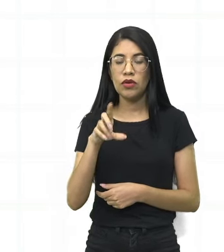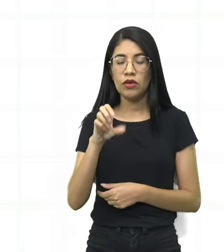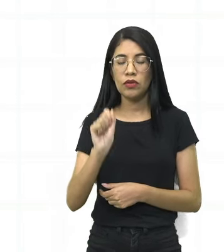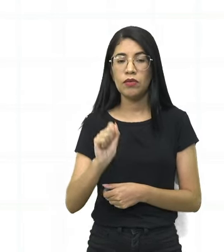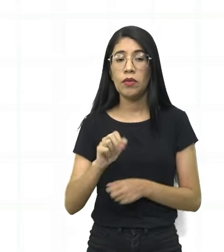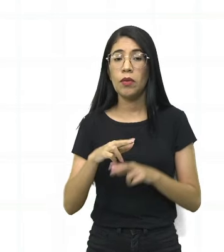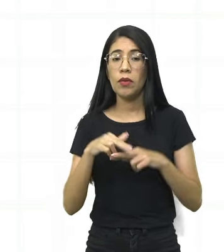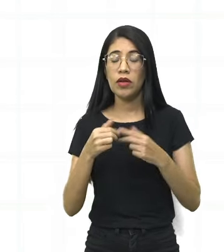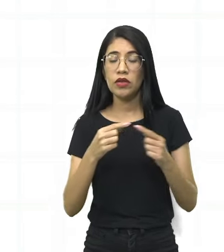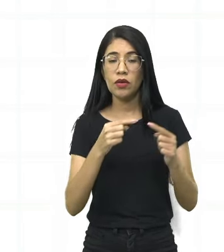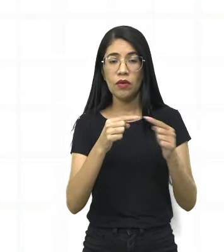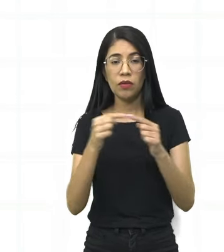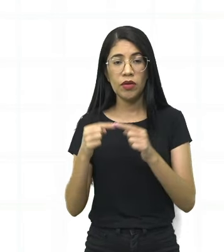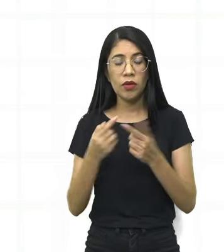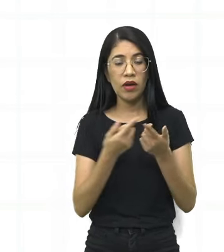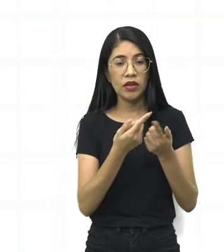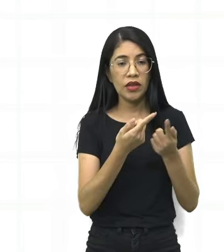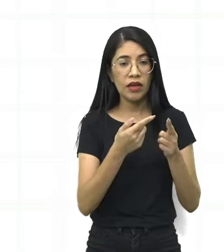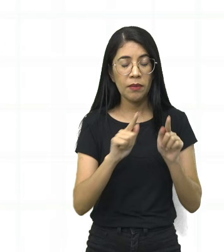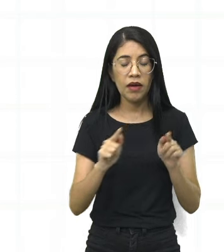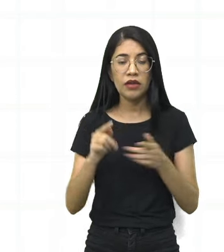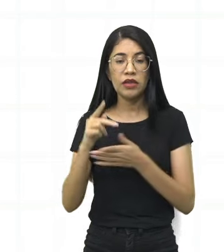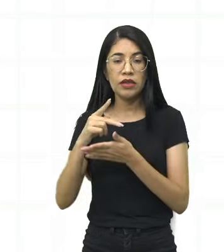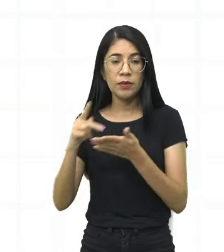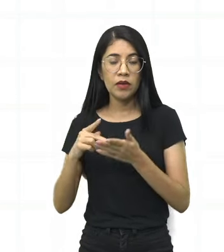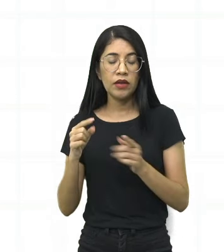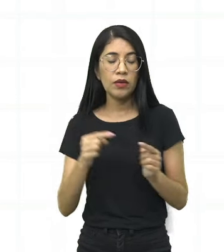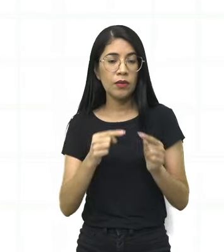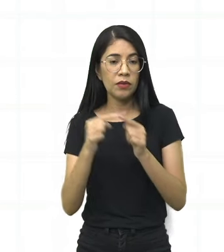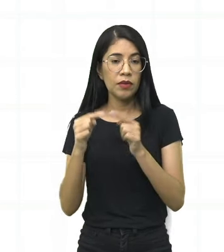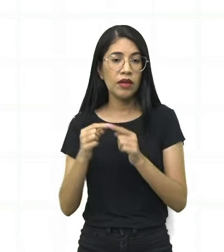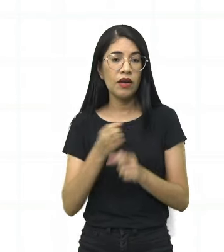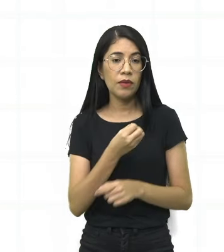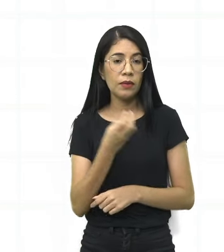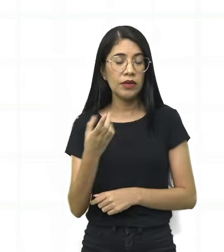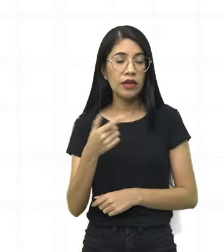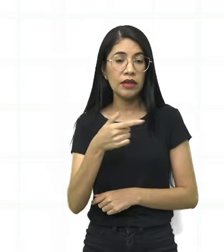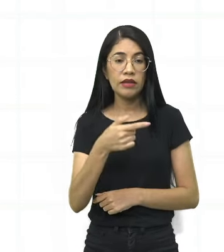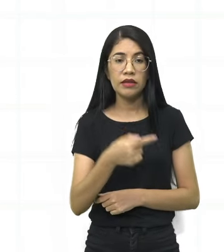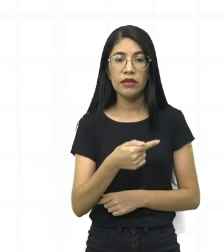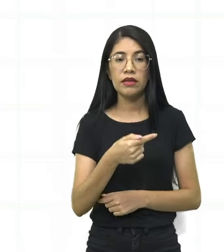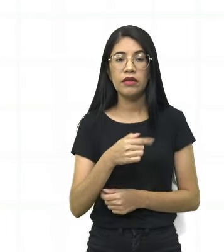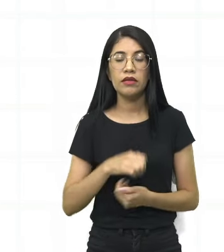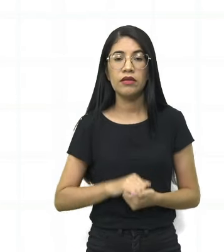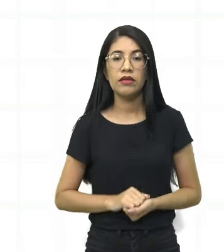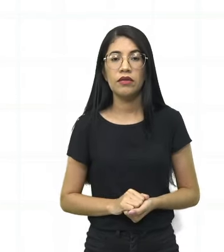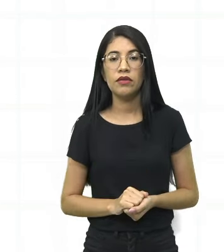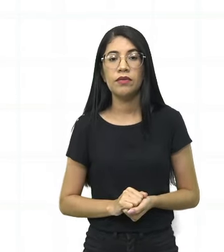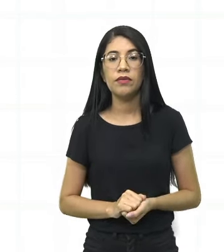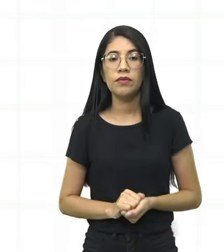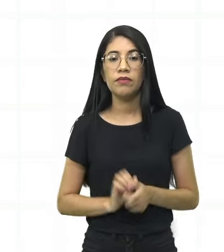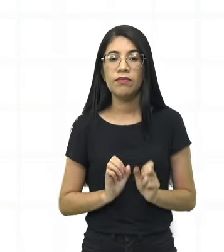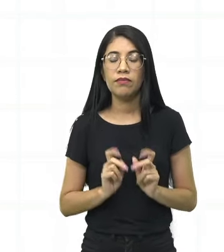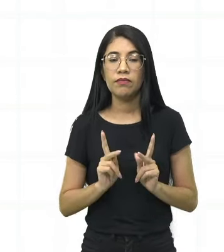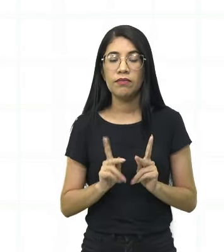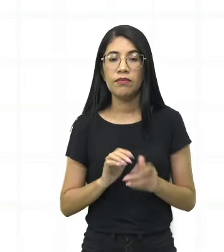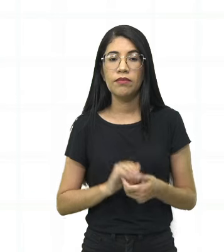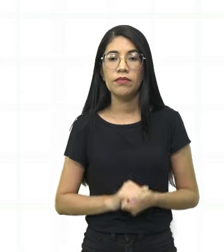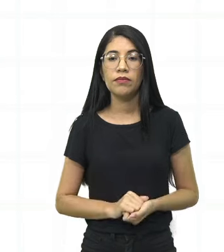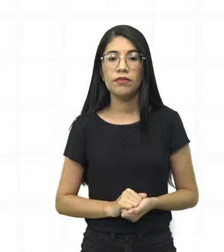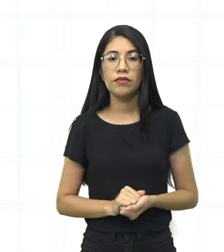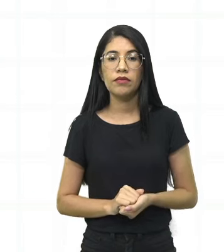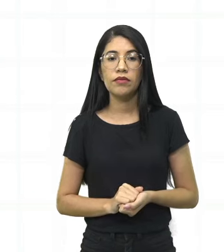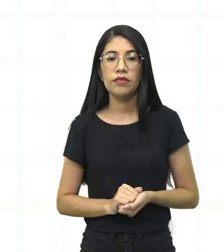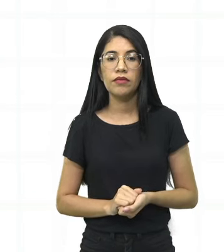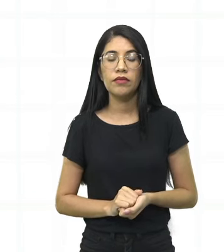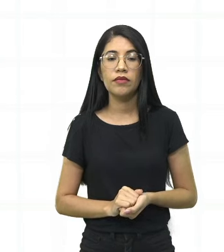quantidade de sílabas gramaticais quanto as sílabas poéticas, tá bom, gente? Então,